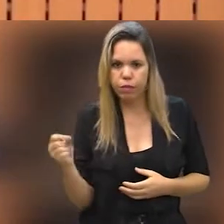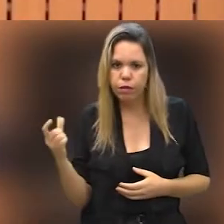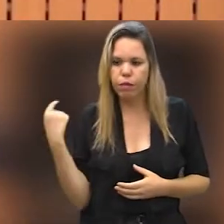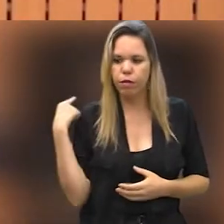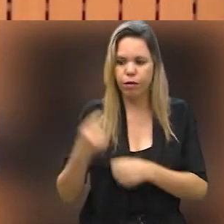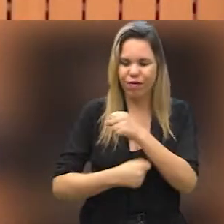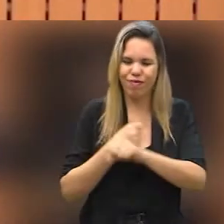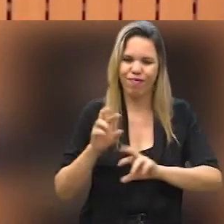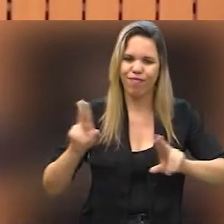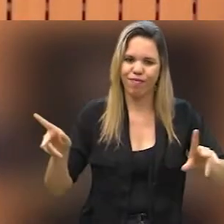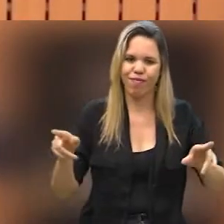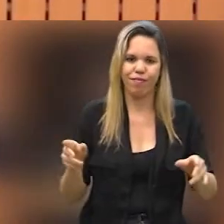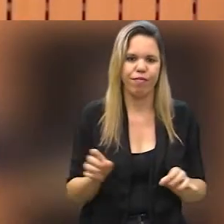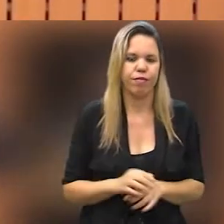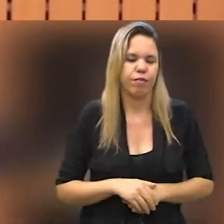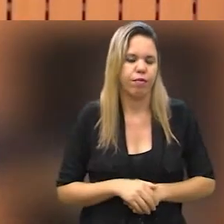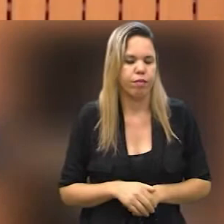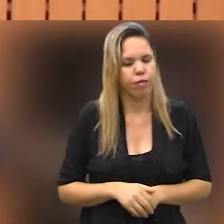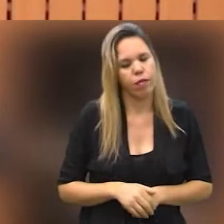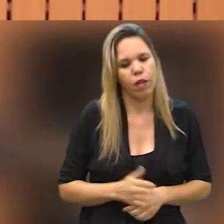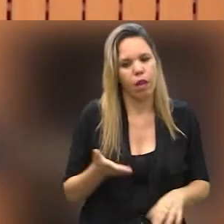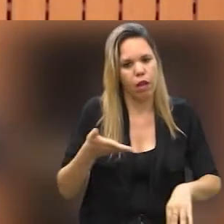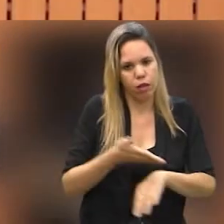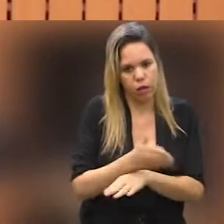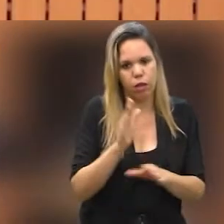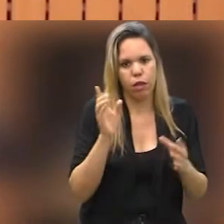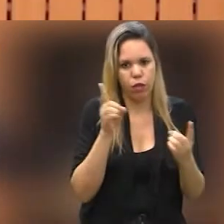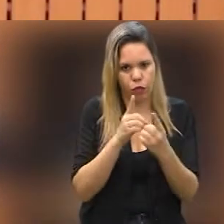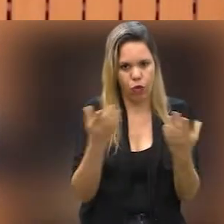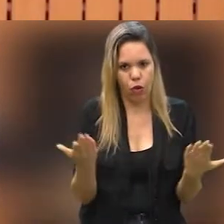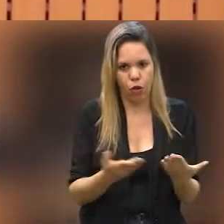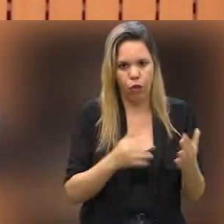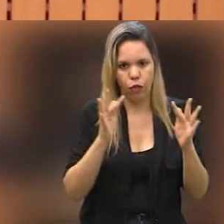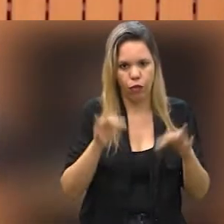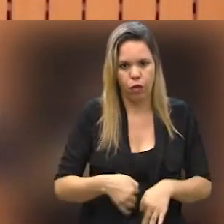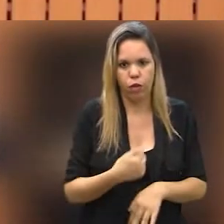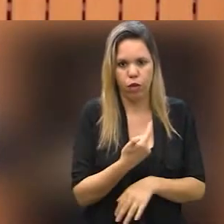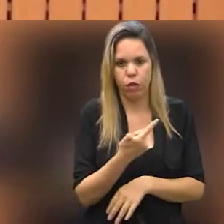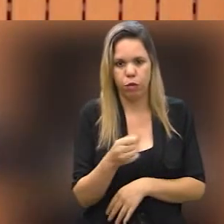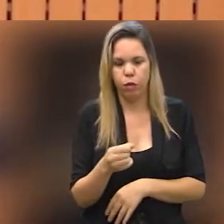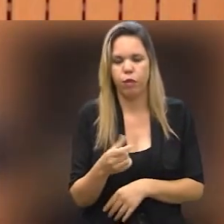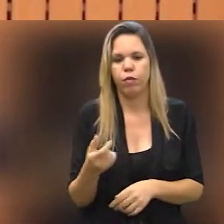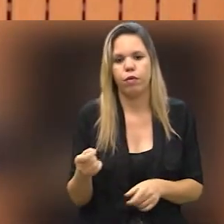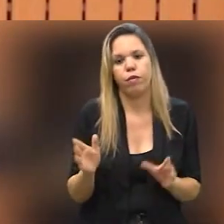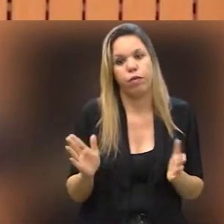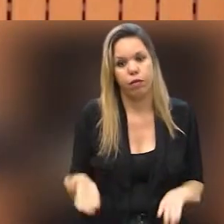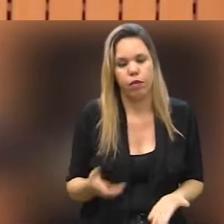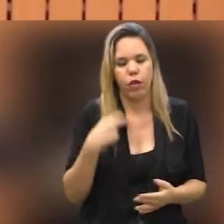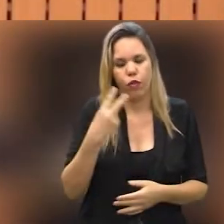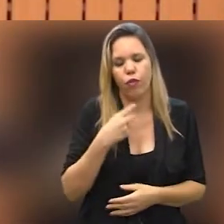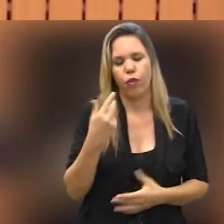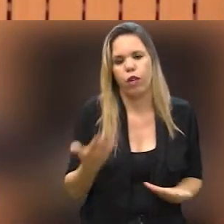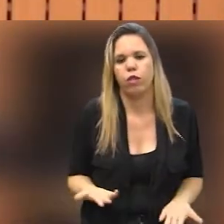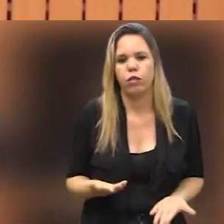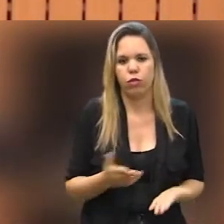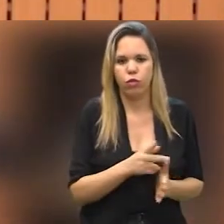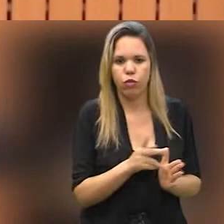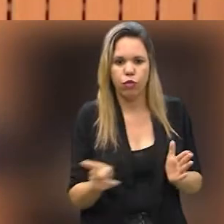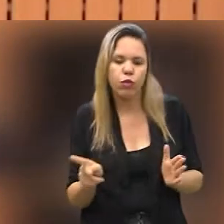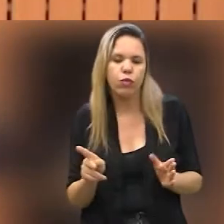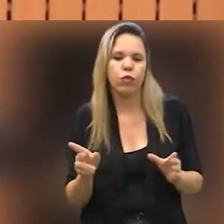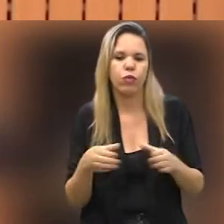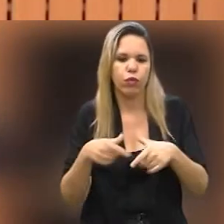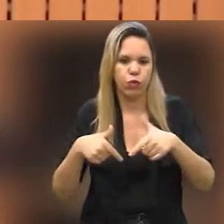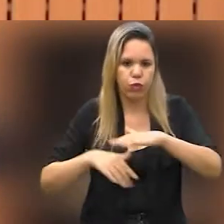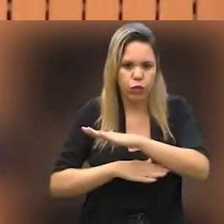2020 foi um ano muito atípico, mas ele entra em funcionamento agora no fim de 2020. A vereadora Mariana Conte presidiu a